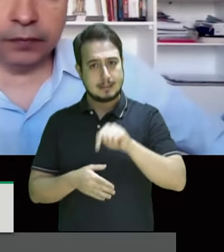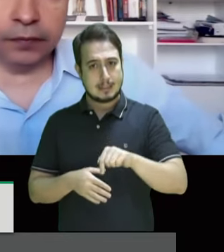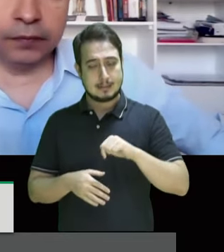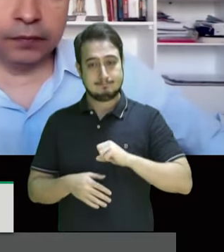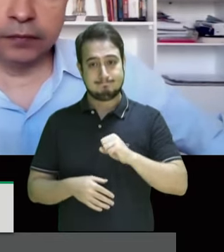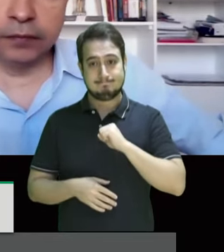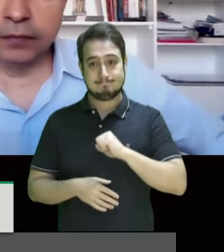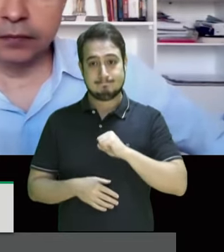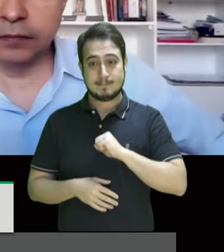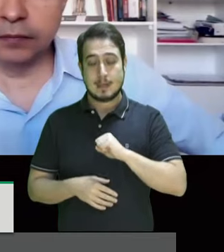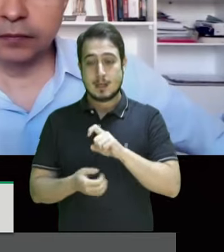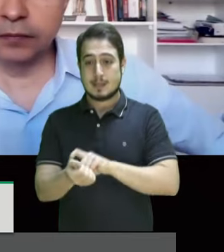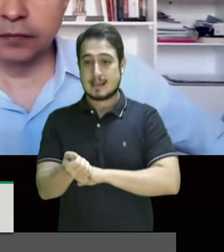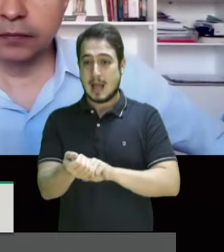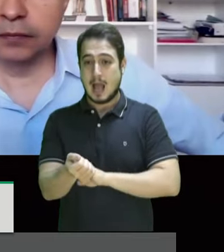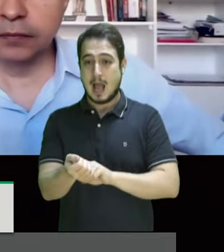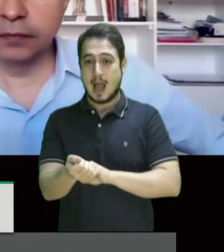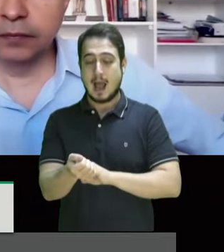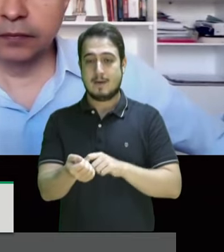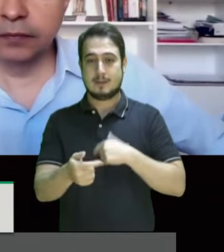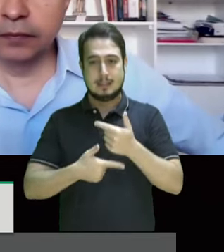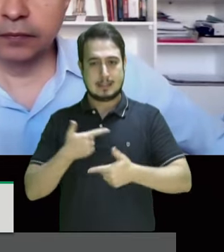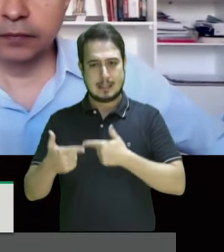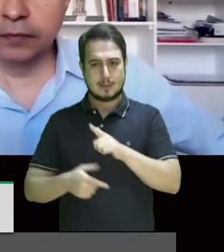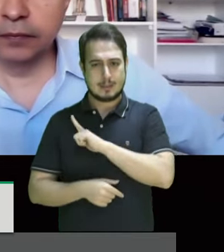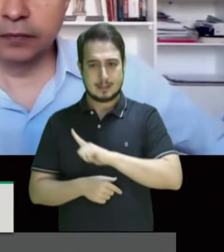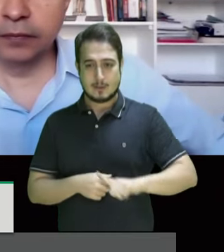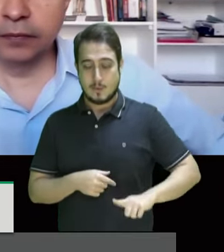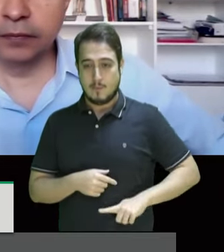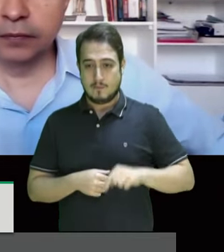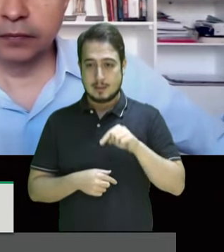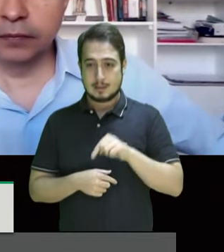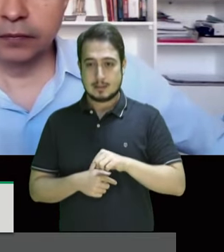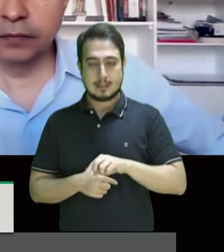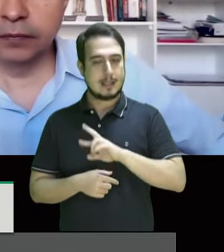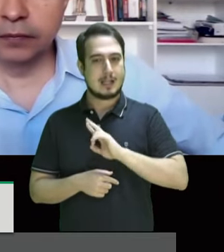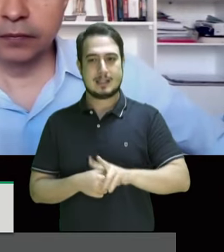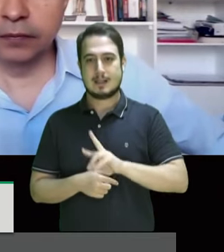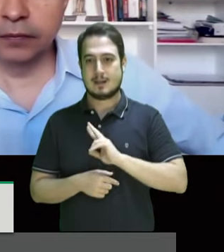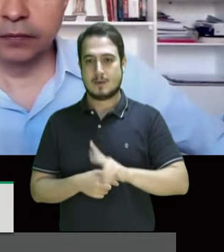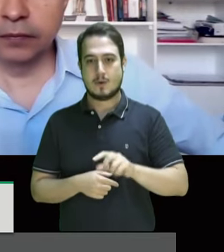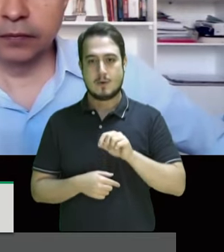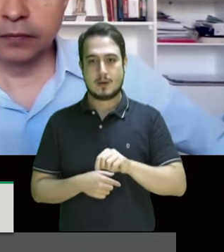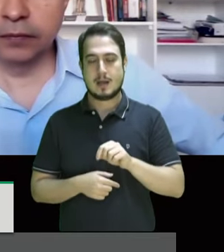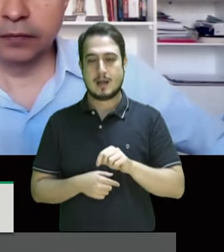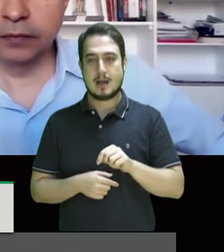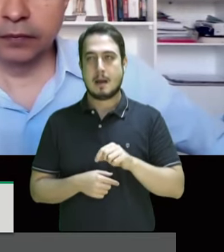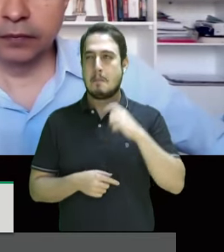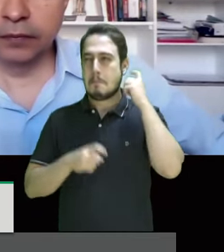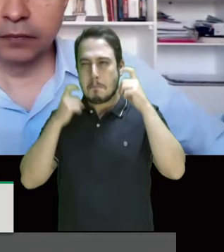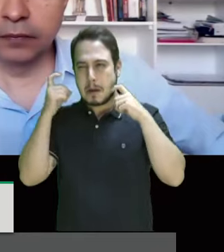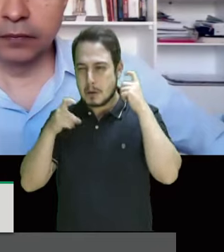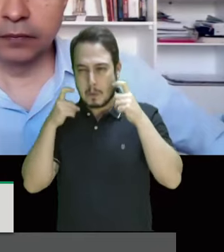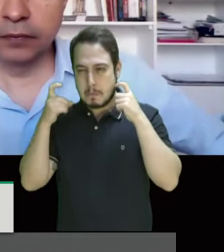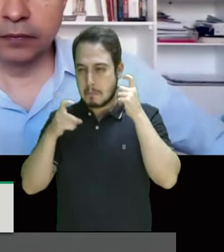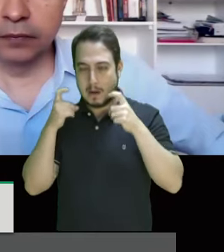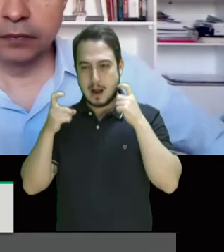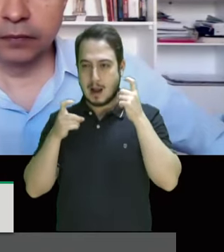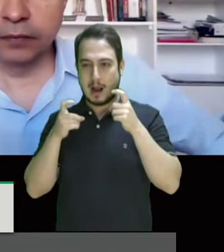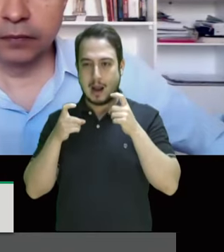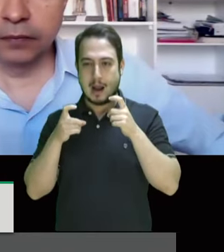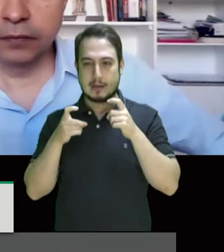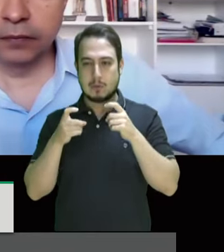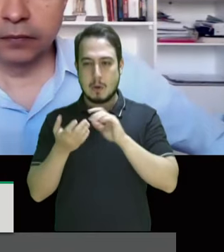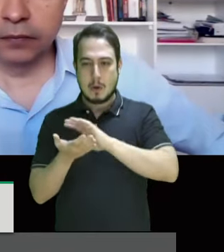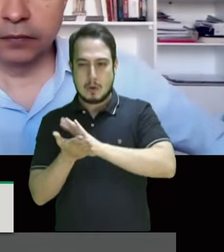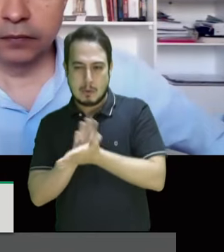indignação com as medidas e ações desse governo que não estão nem de longe preocupados com a questão do enfrentamento ao